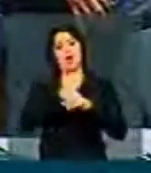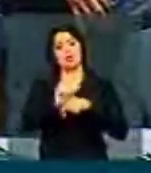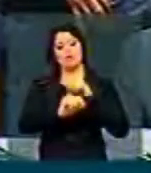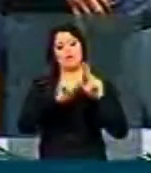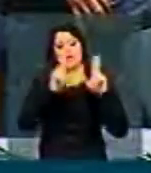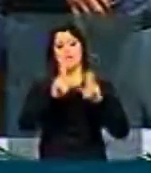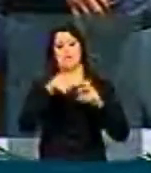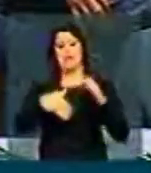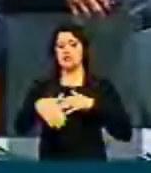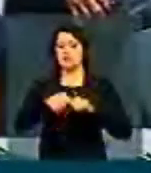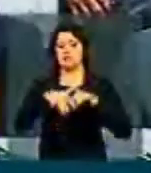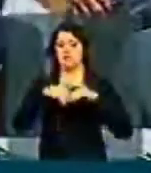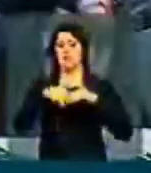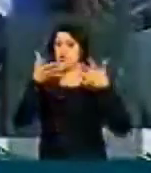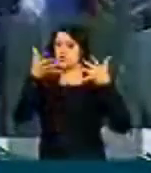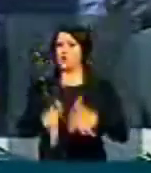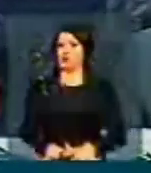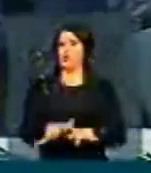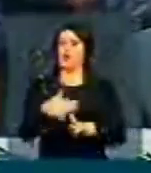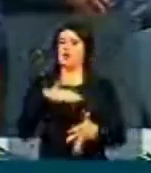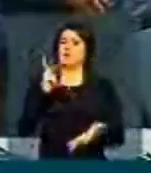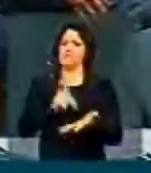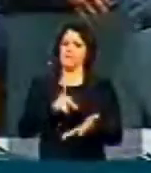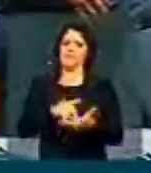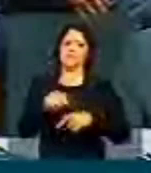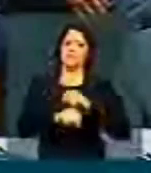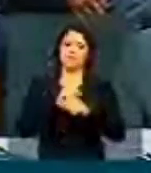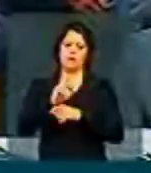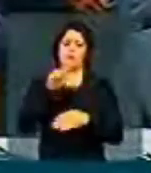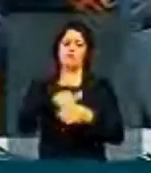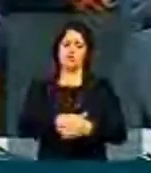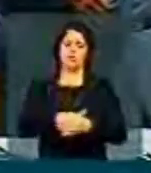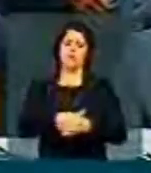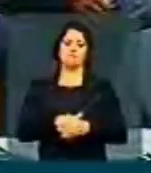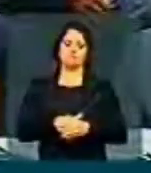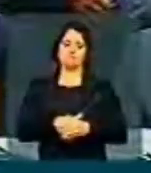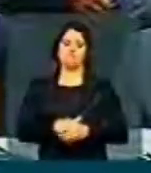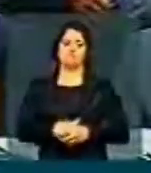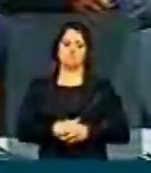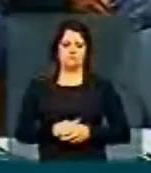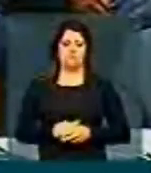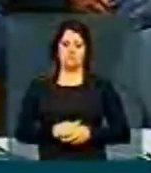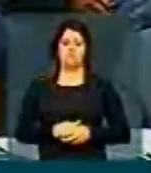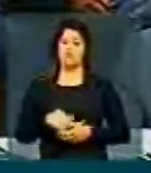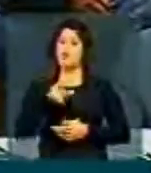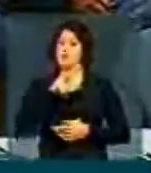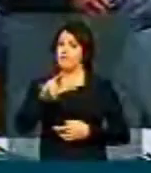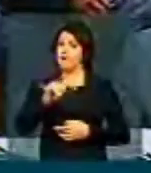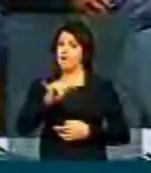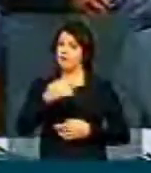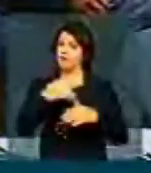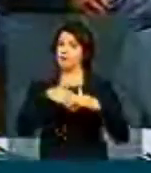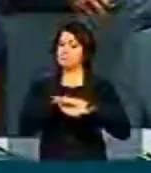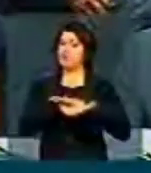matérias que este plenário não quer efetivamente votar. Muito bem, Sr. Presidente. Então, ela vai para o Sinedir.